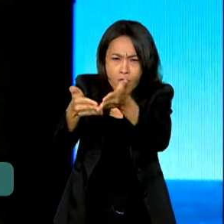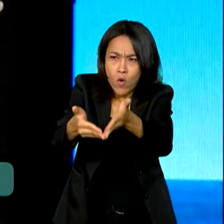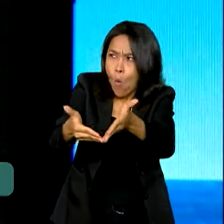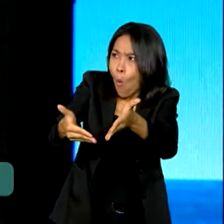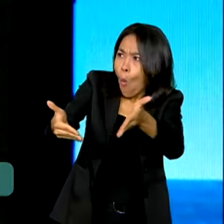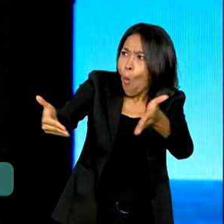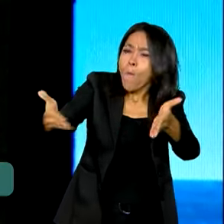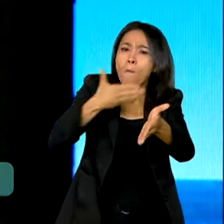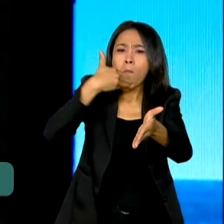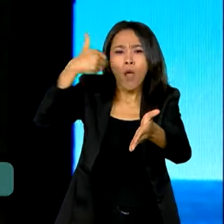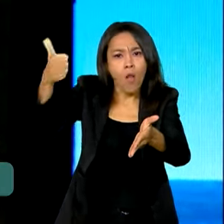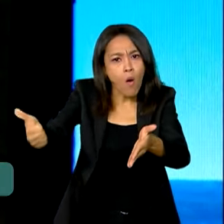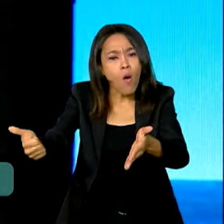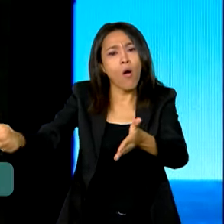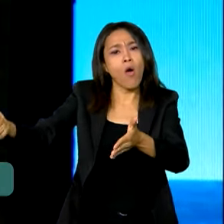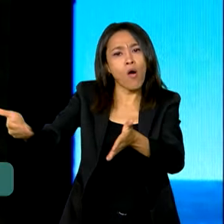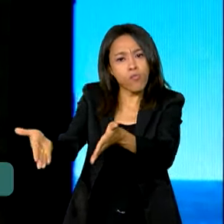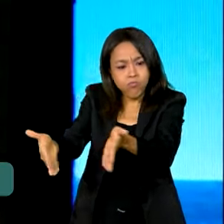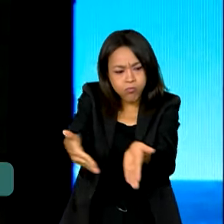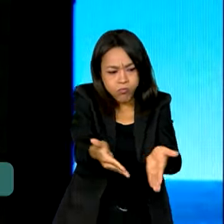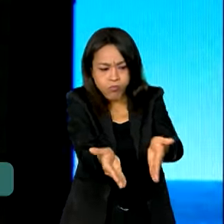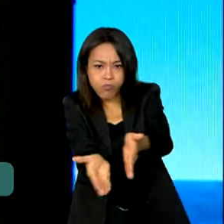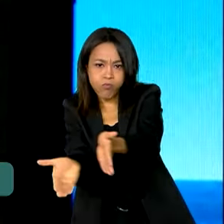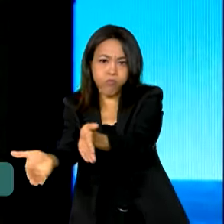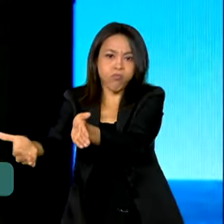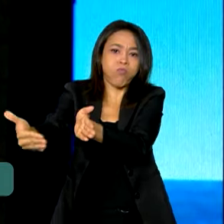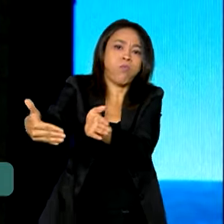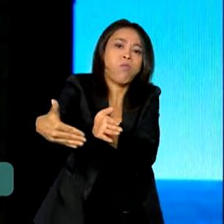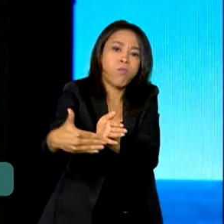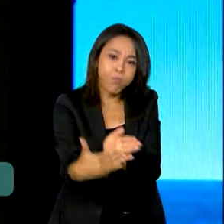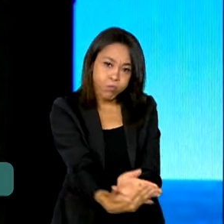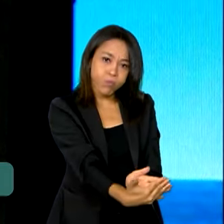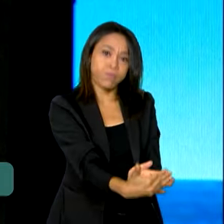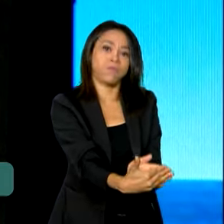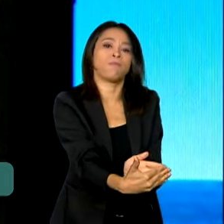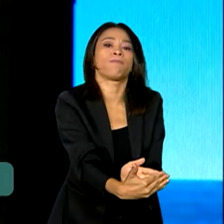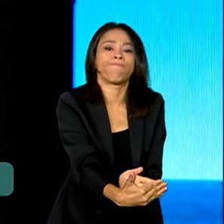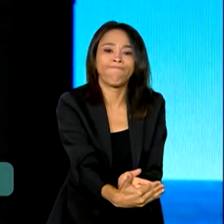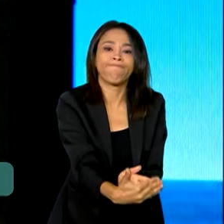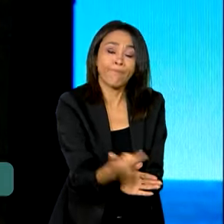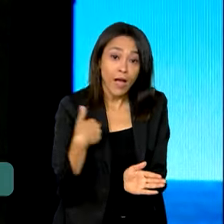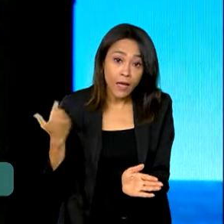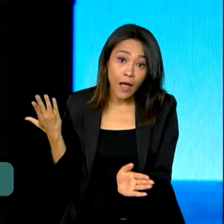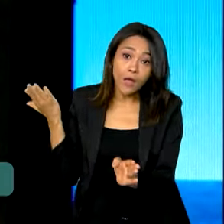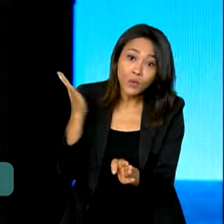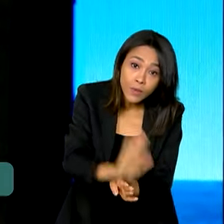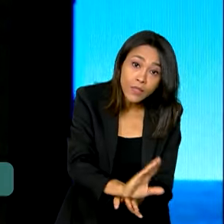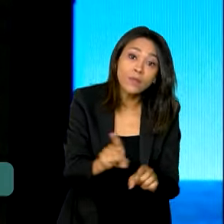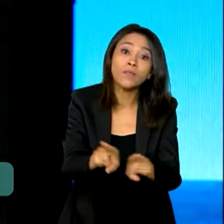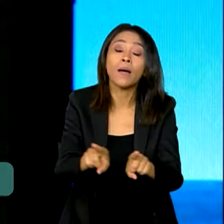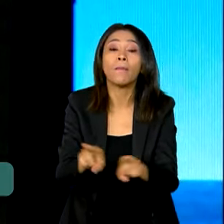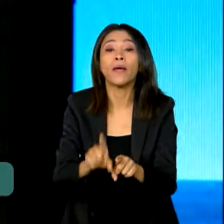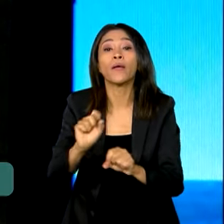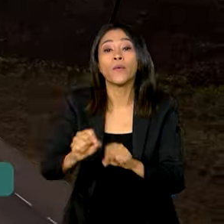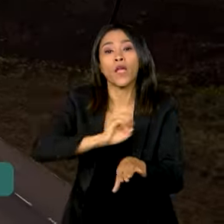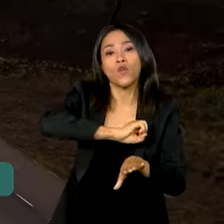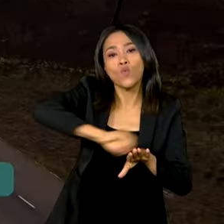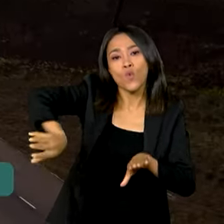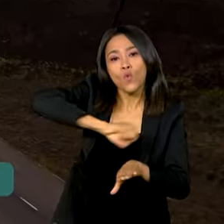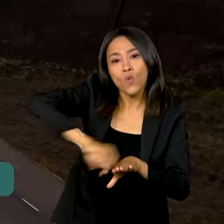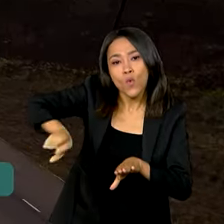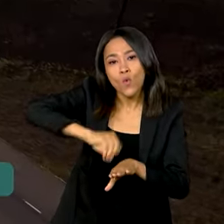melhorando a manobrabilidade e, sobretudo, ajudando no escoamento da produção.